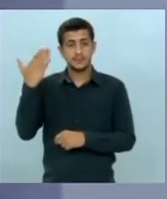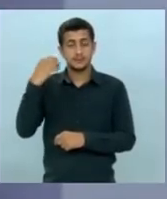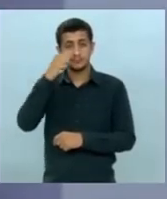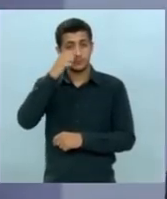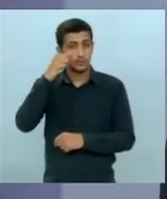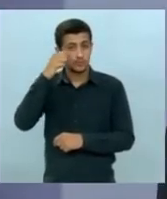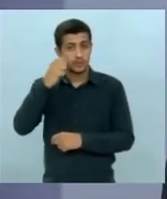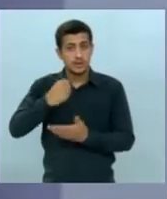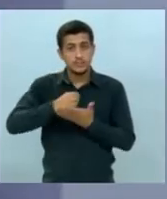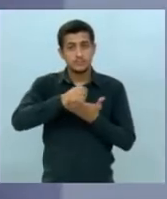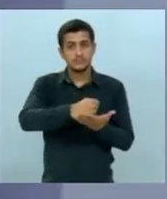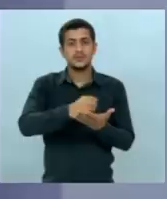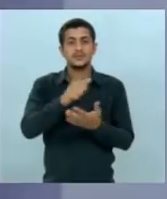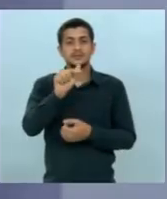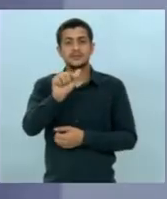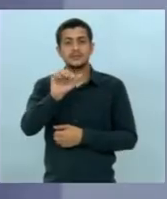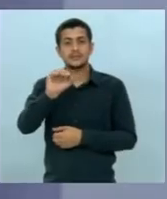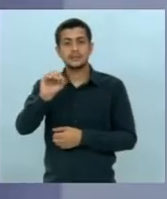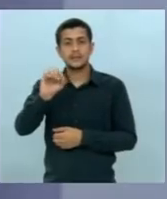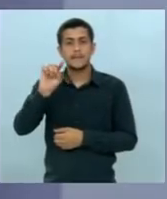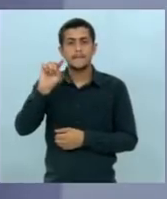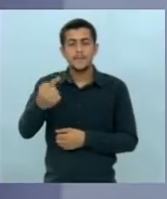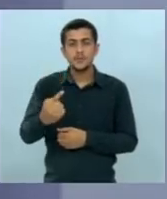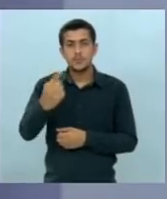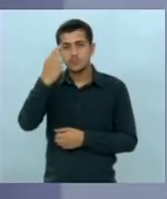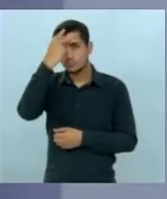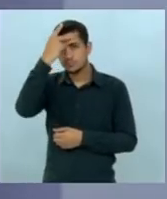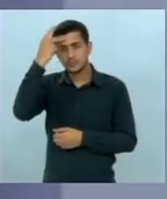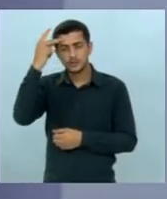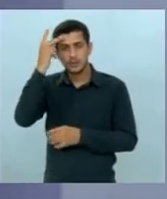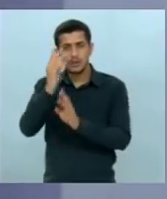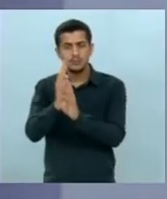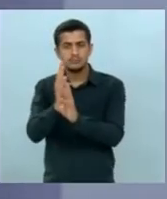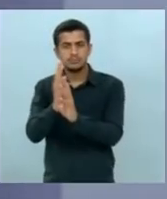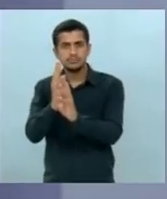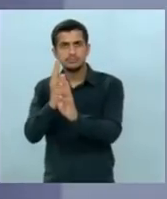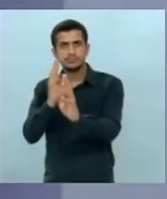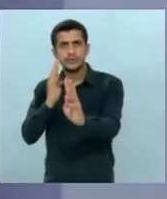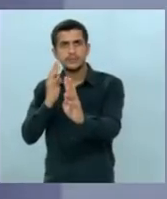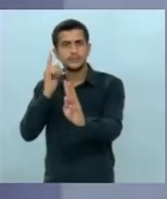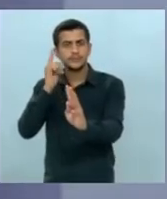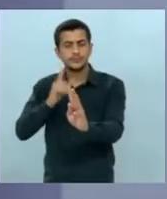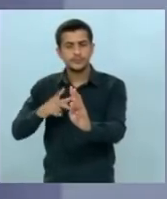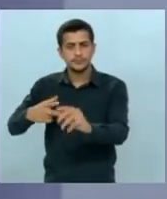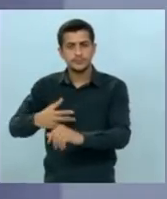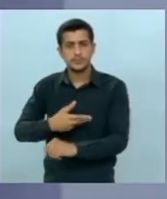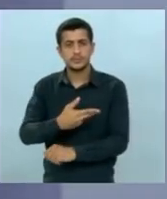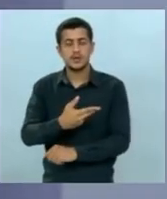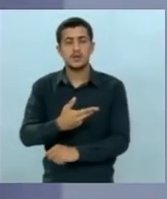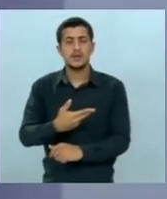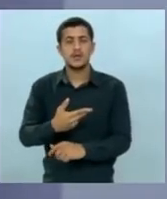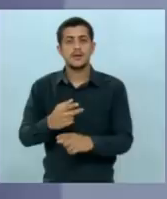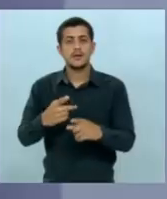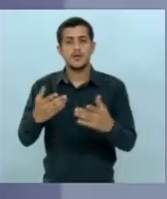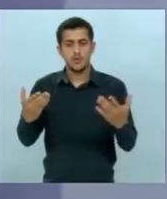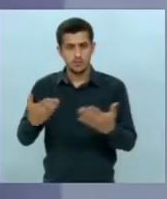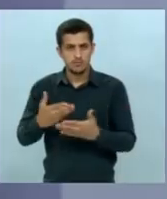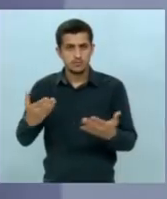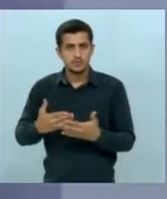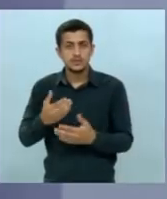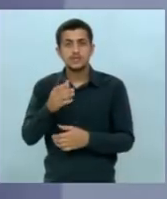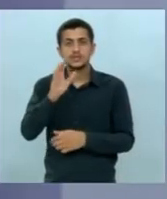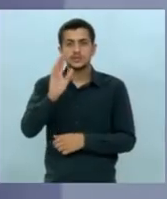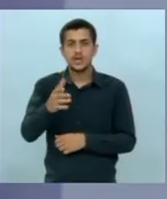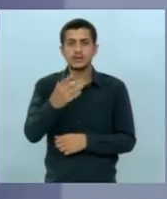apoia 70 mil pessoas estavam na fila para fazer uma cirurgia até o dia de hoje nós já realizamos mais de